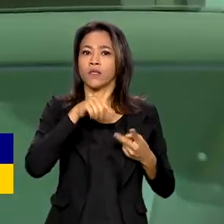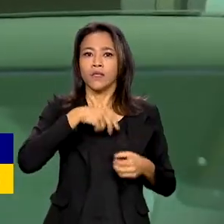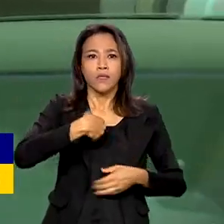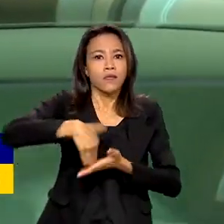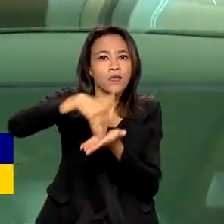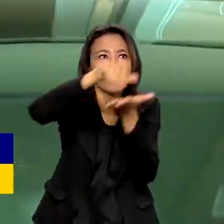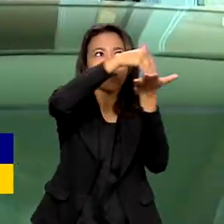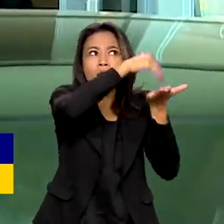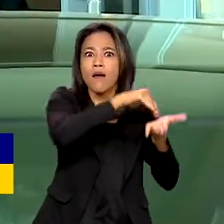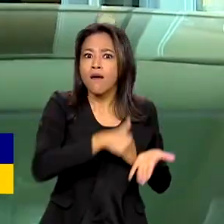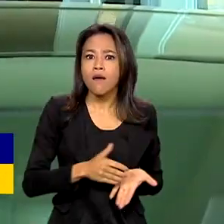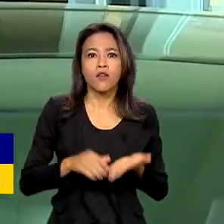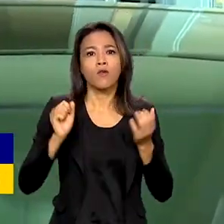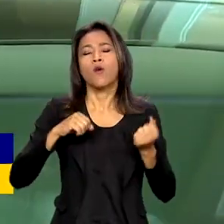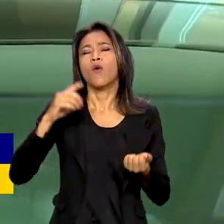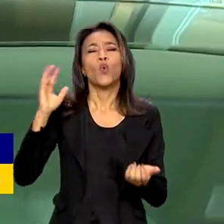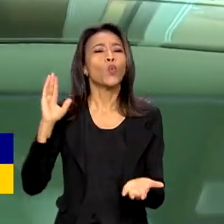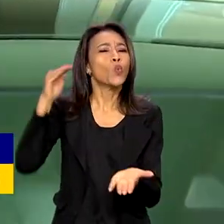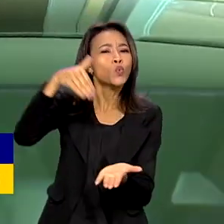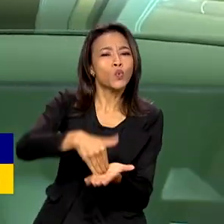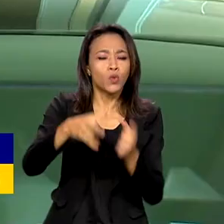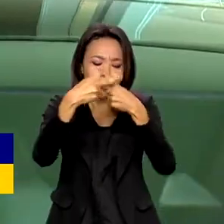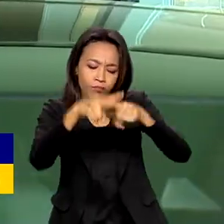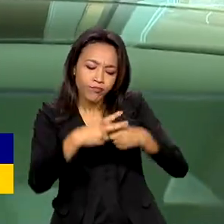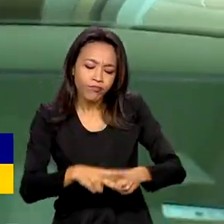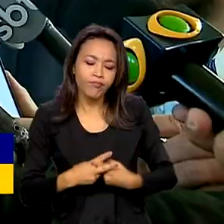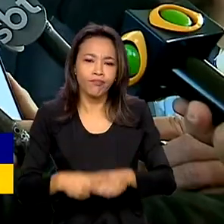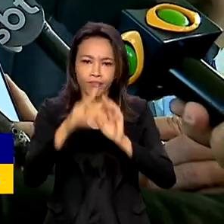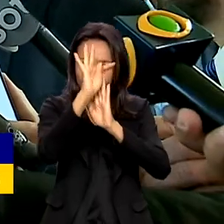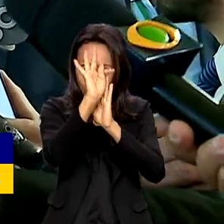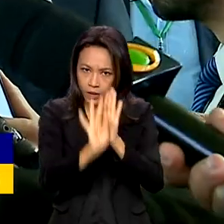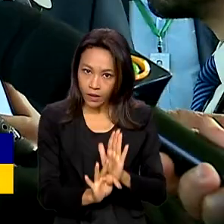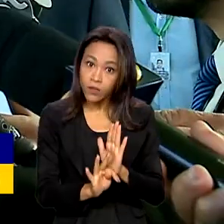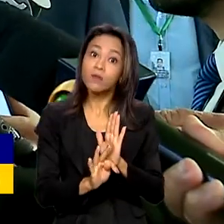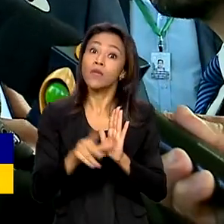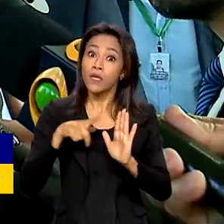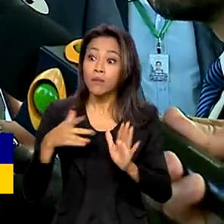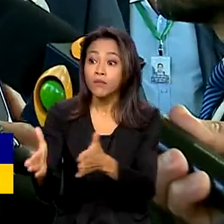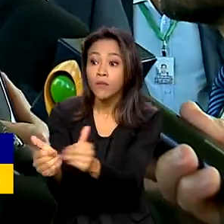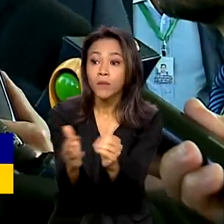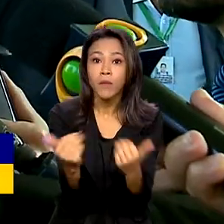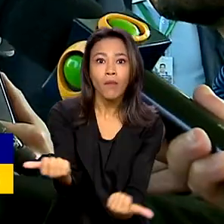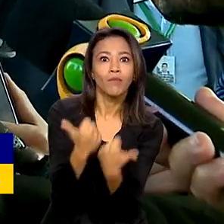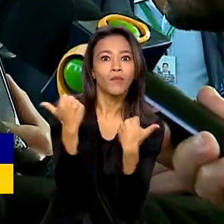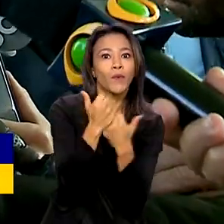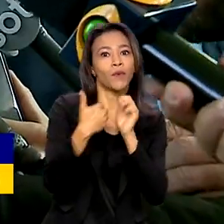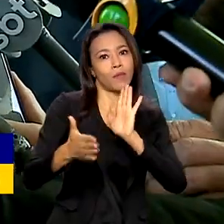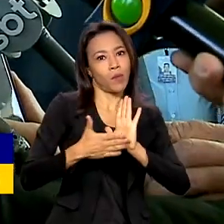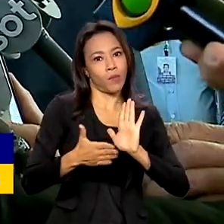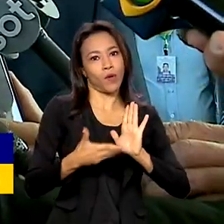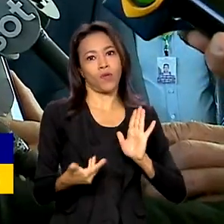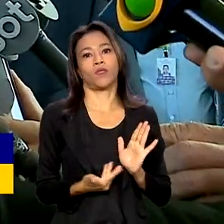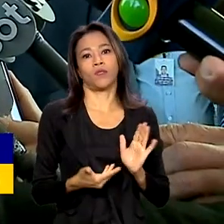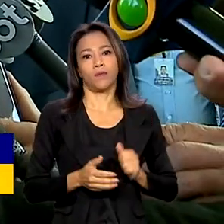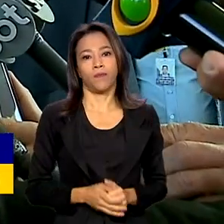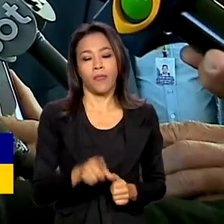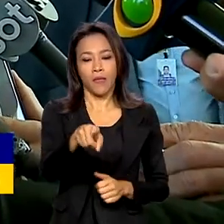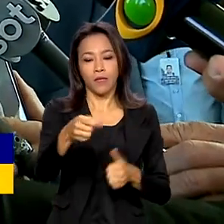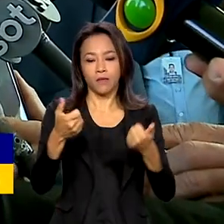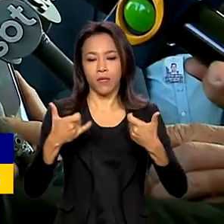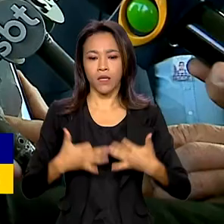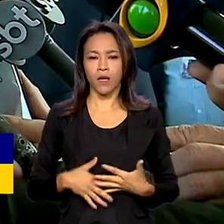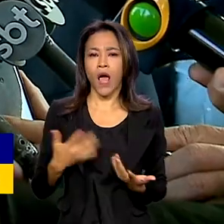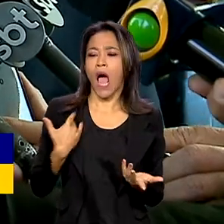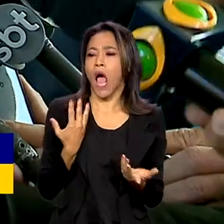para acertar os últimos ajustes no texto e ampliar o apoio à proposta. Nós não estamos aqui mirando o